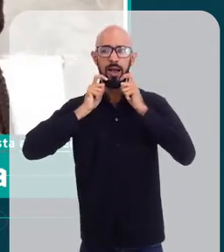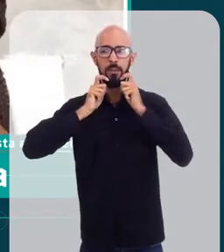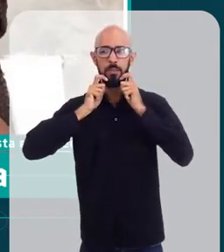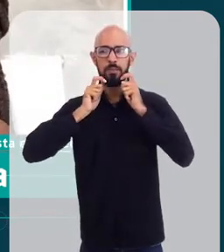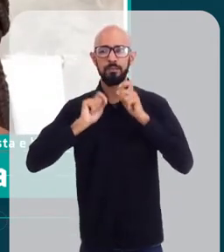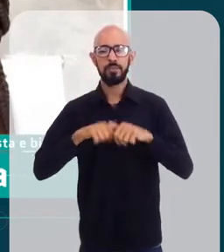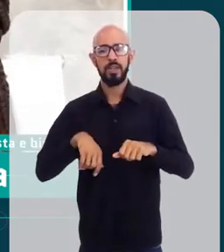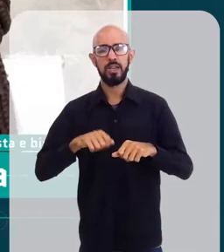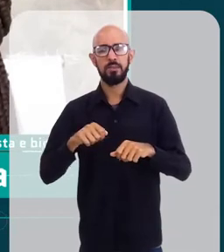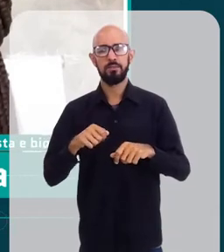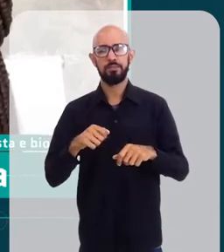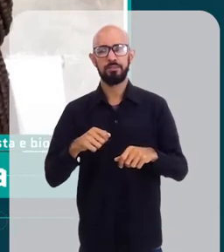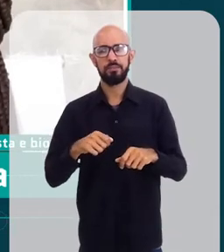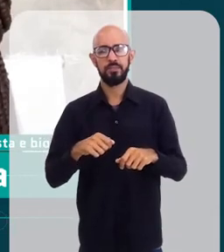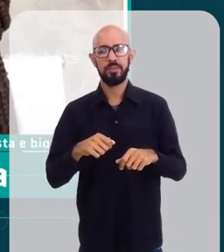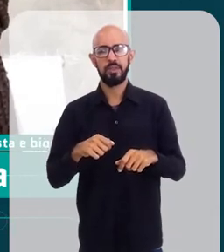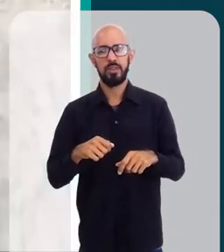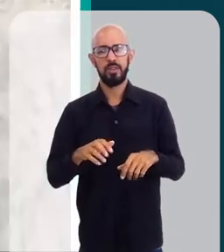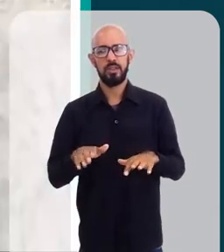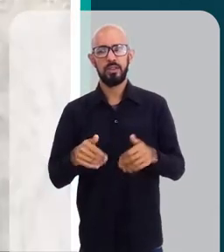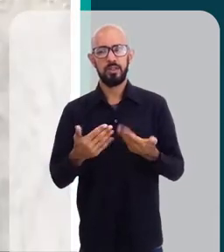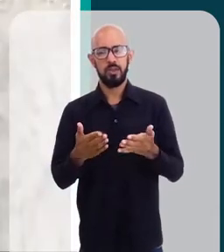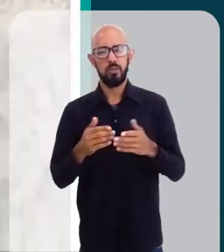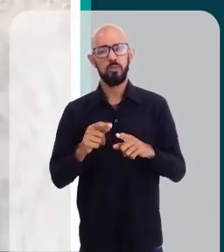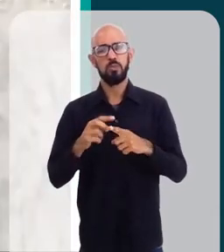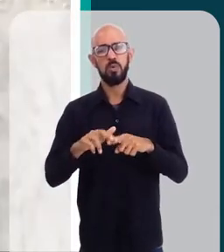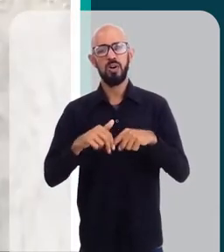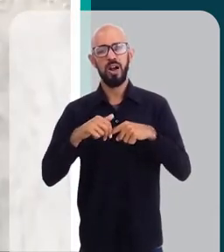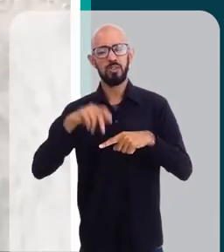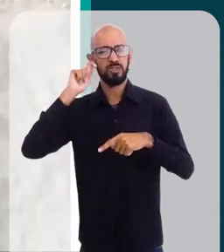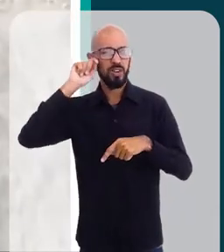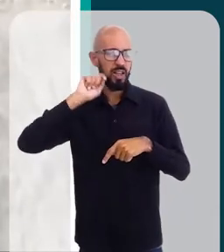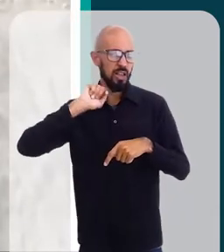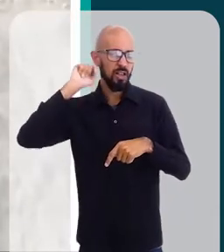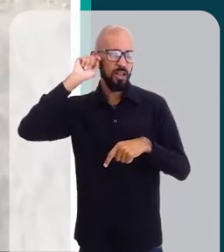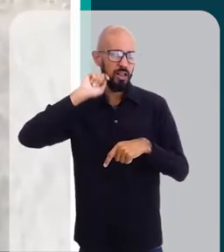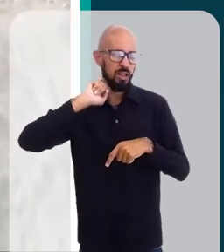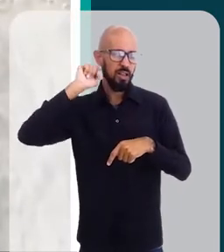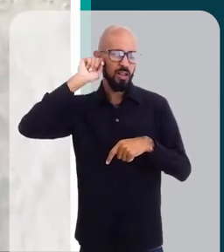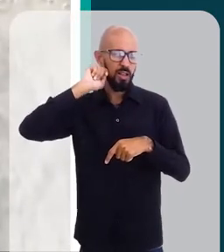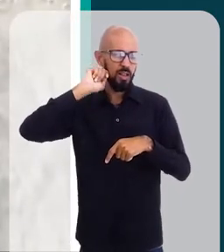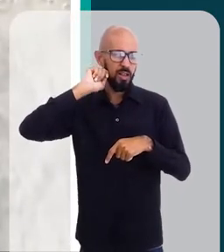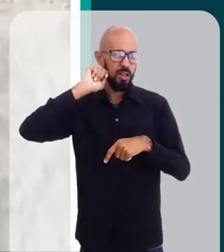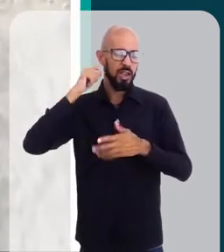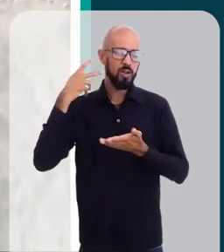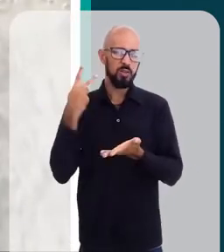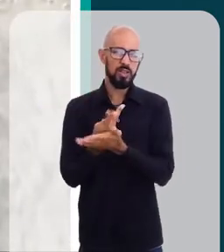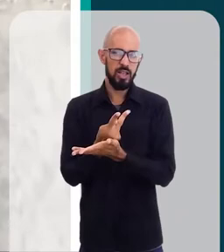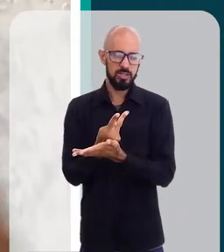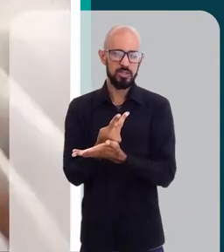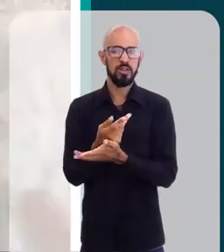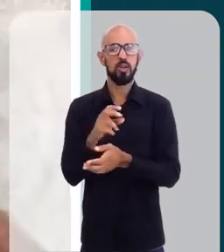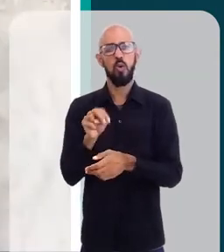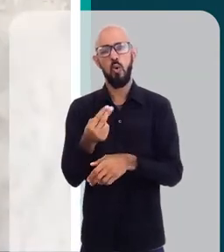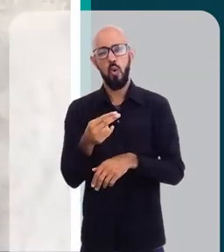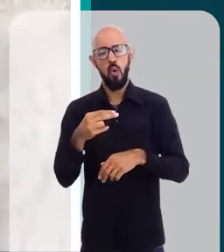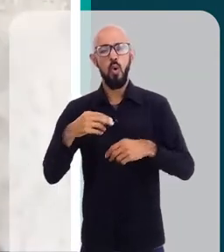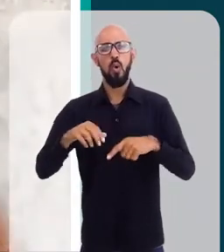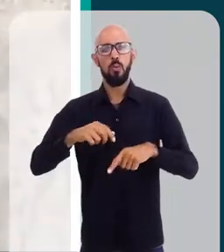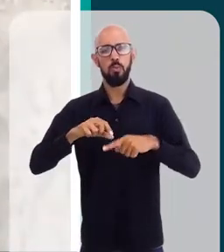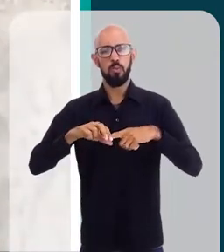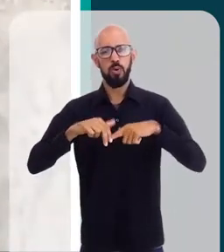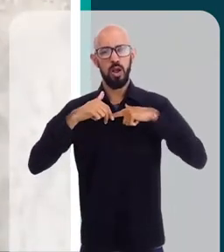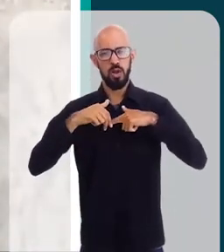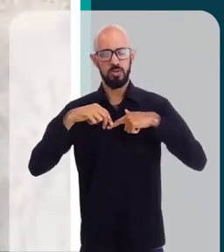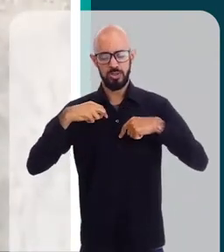é na barba, de passar a gilete várias vezes. Então, essa tração, esse tracionamento de tecido, ou por roupa